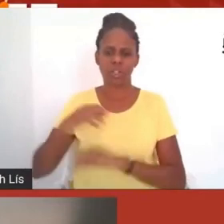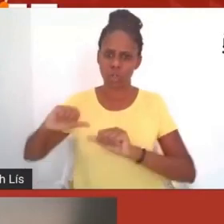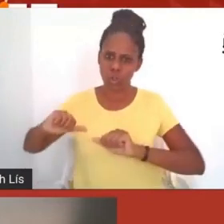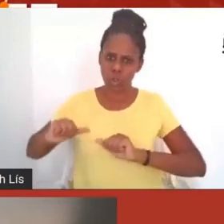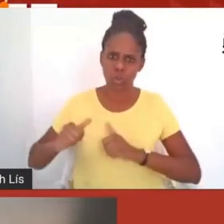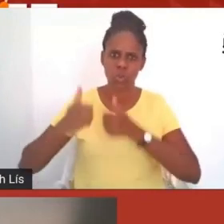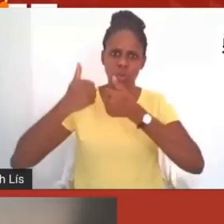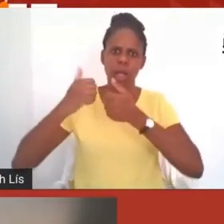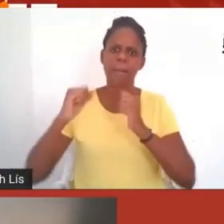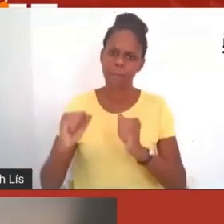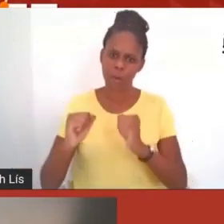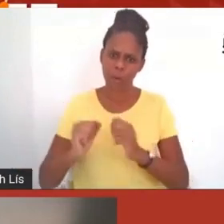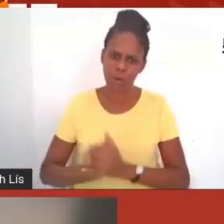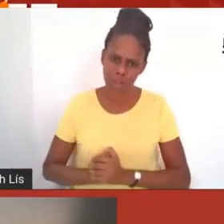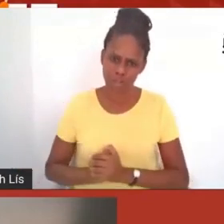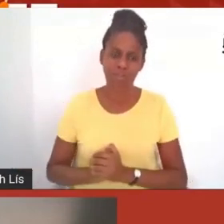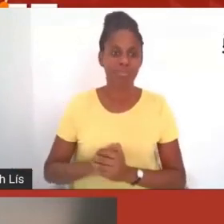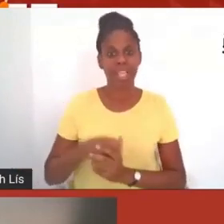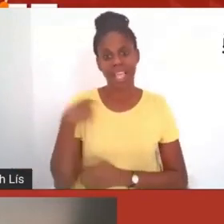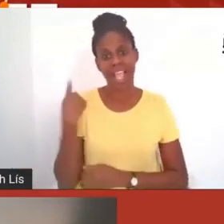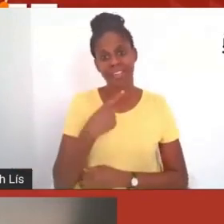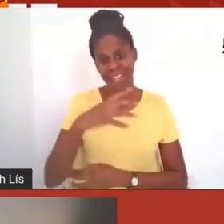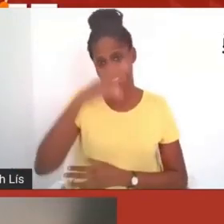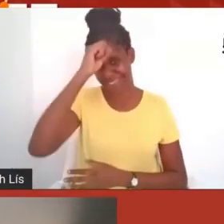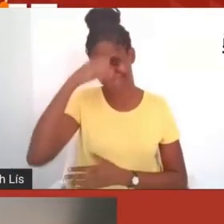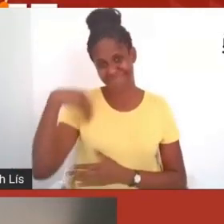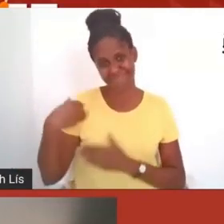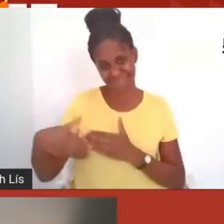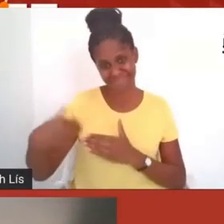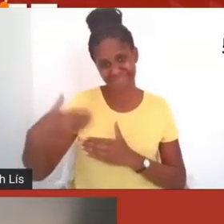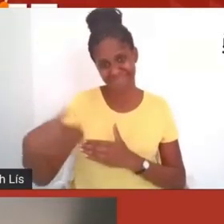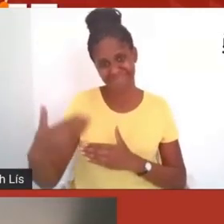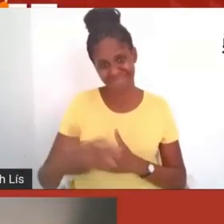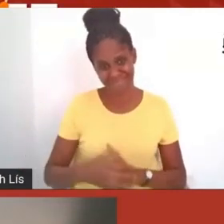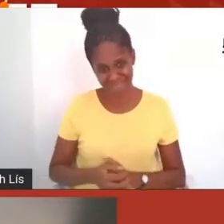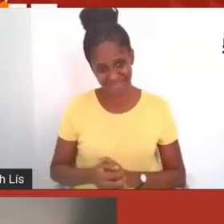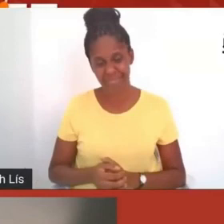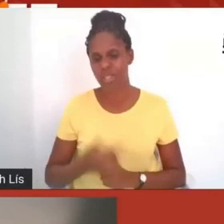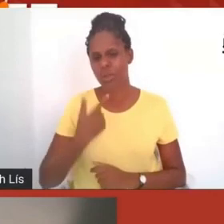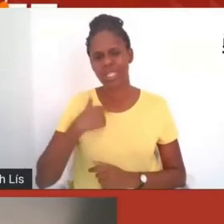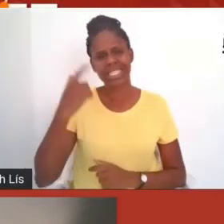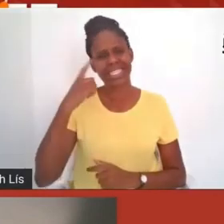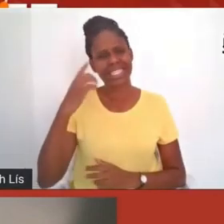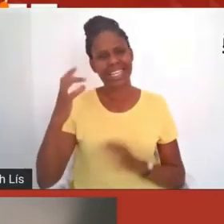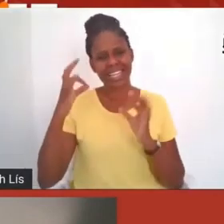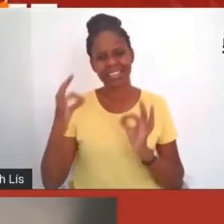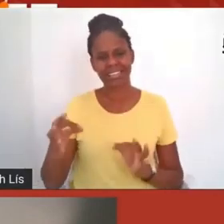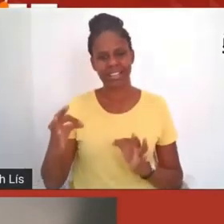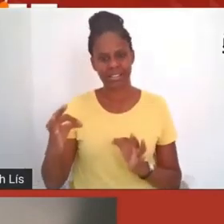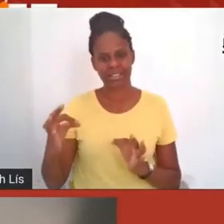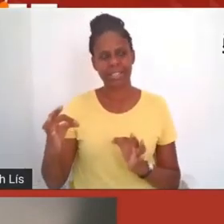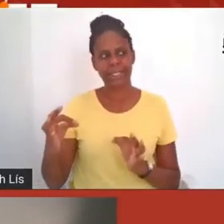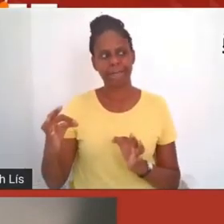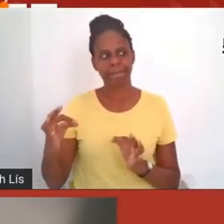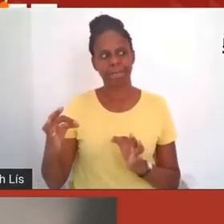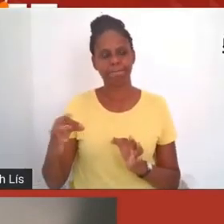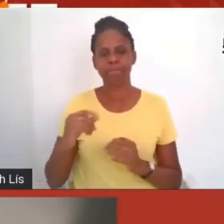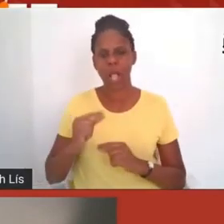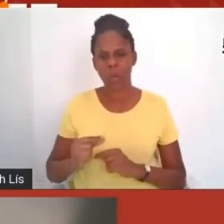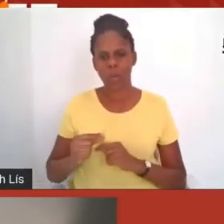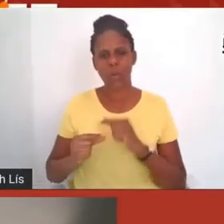e estamos aprendendo tenho certeza que aos poucos vamos